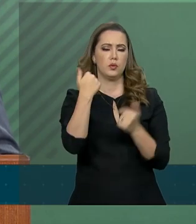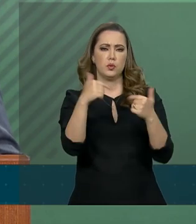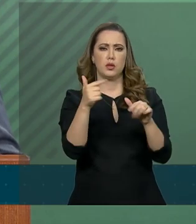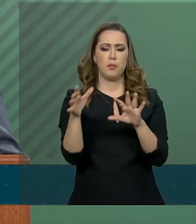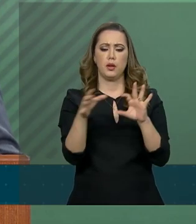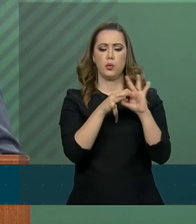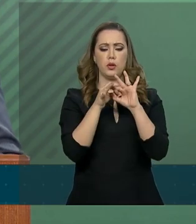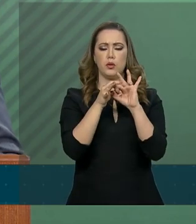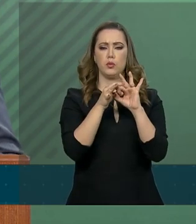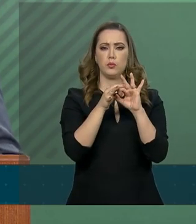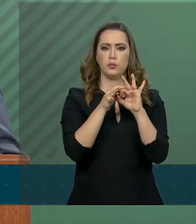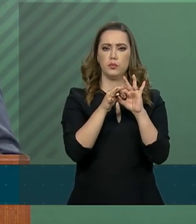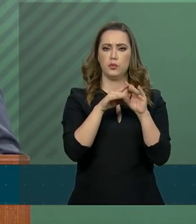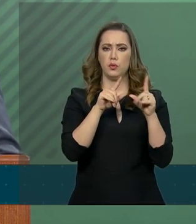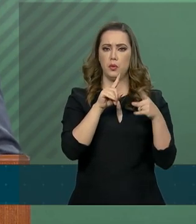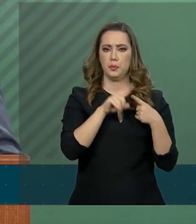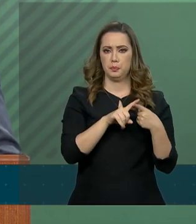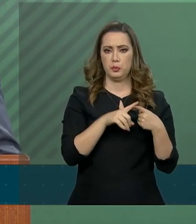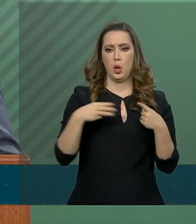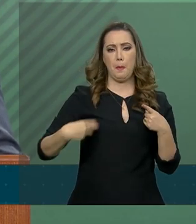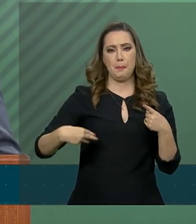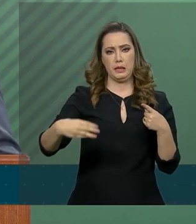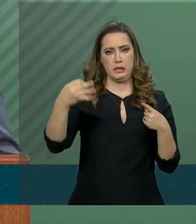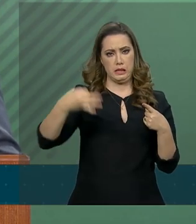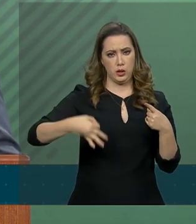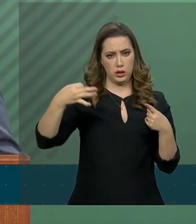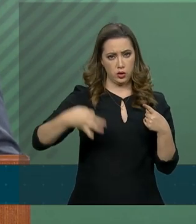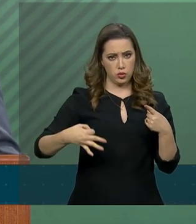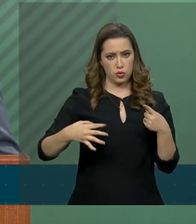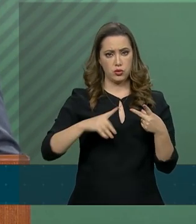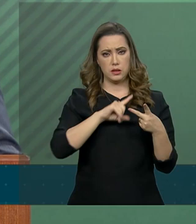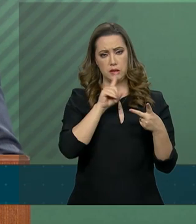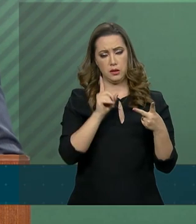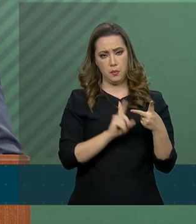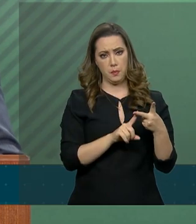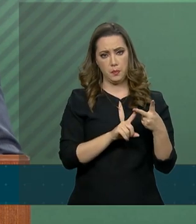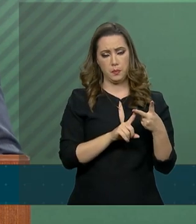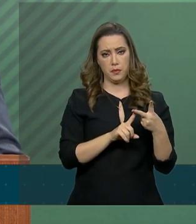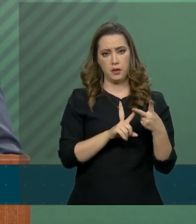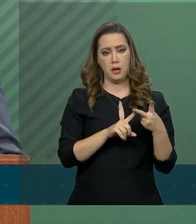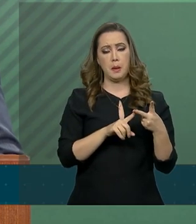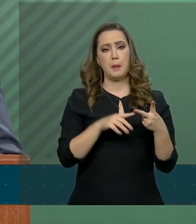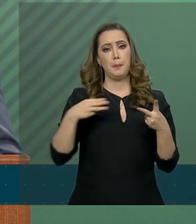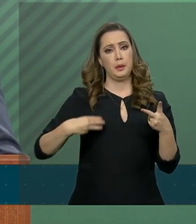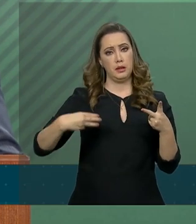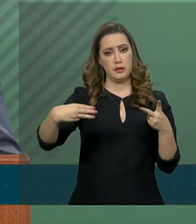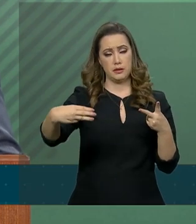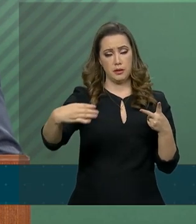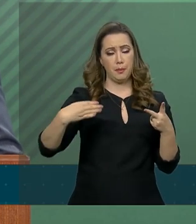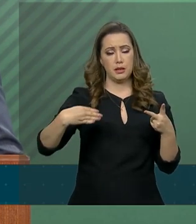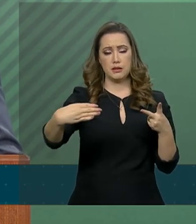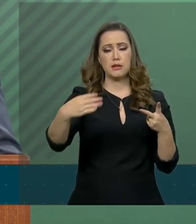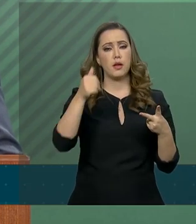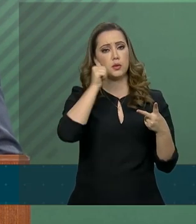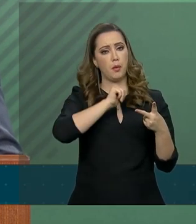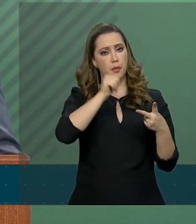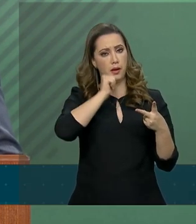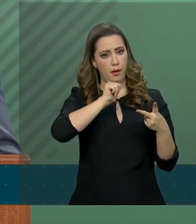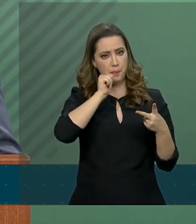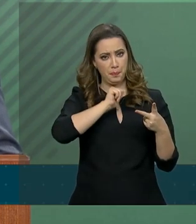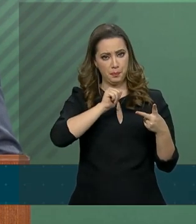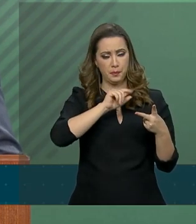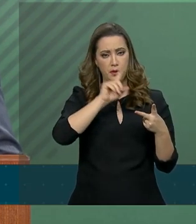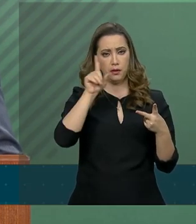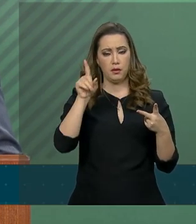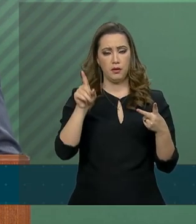conjunta dos Ministérios da Justiça e Segurança Pública, da mulher, família e direitos